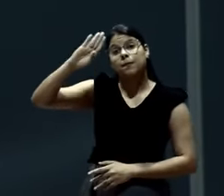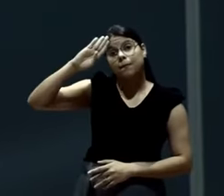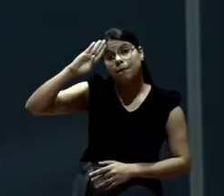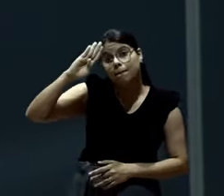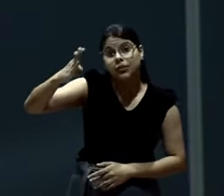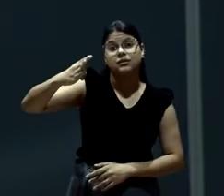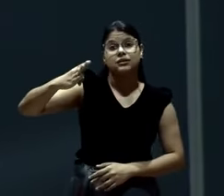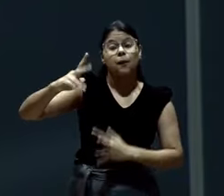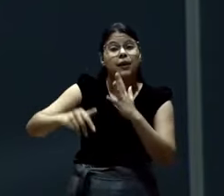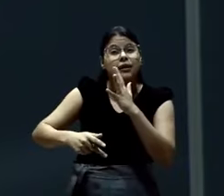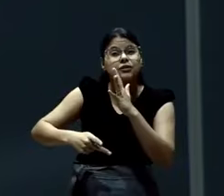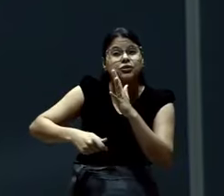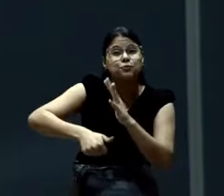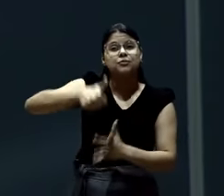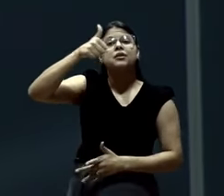Principalmente.